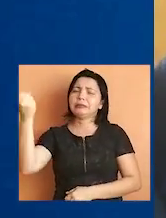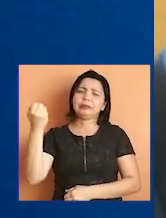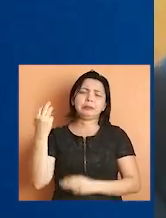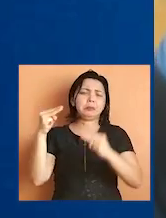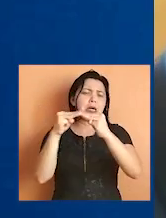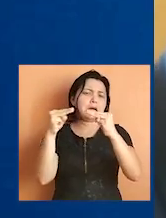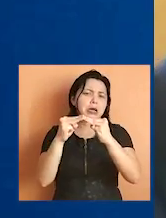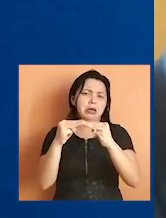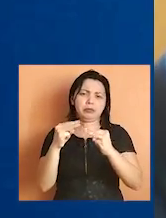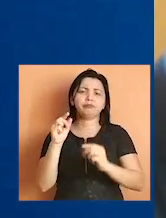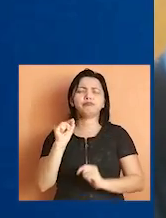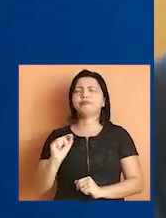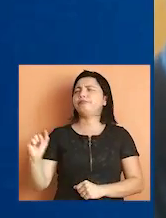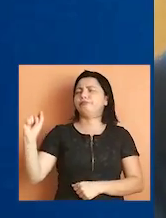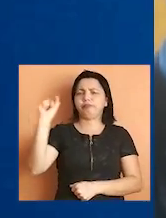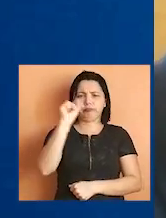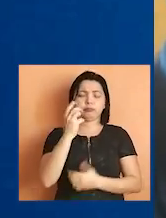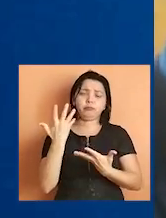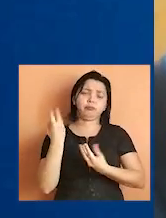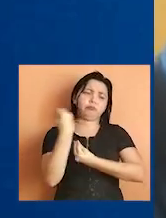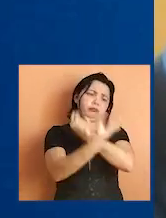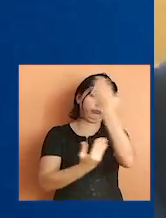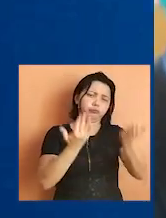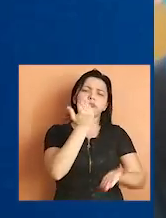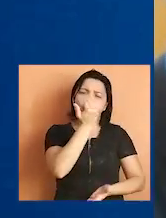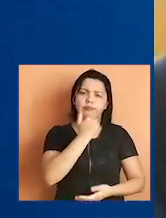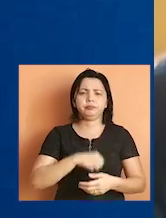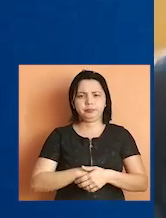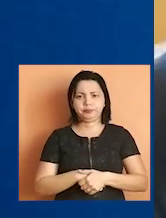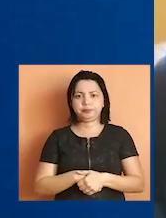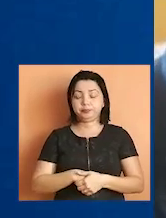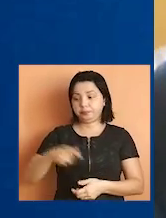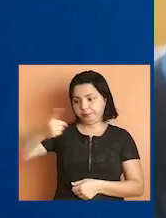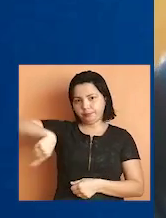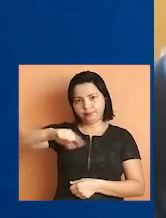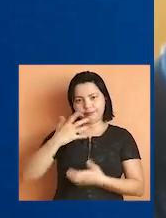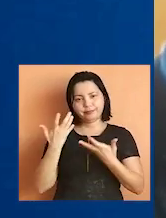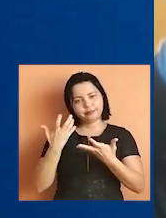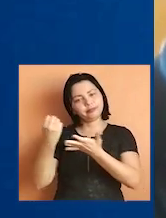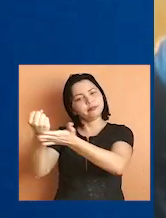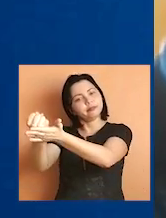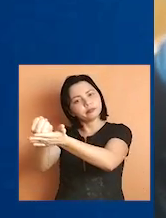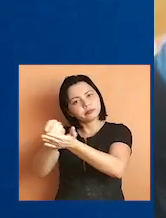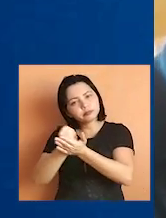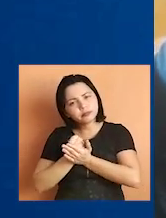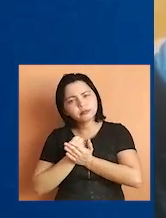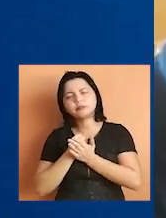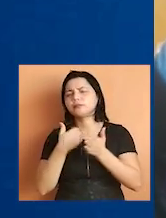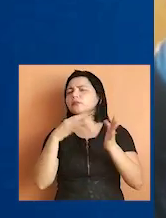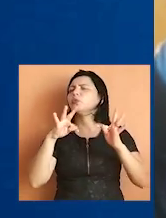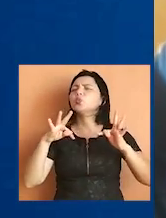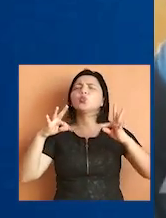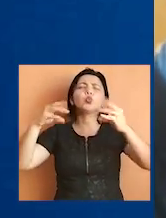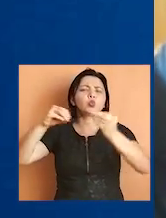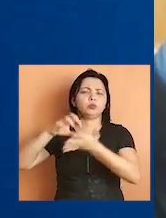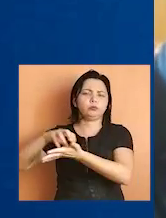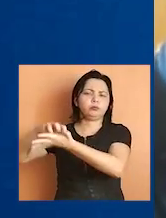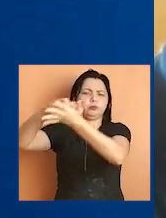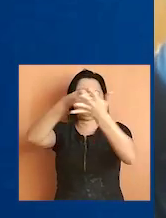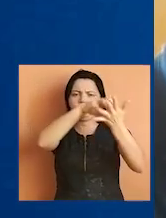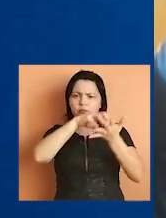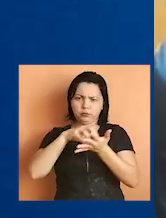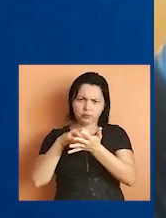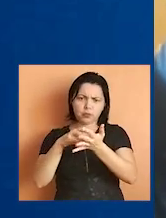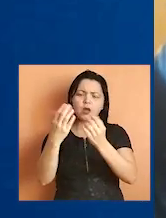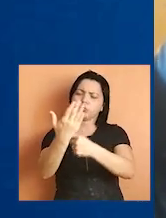Santana, Mazagão, o que for possível para a gente fazer para essas cestas chegarem até os estudantes. Nós contamos com o apoio de todos os centros